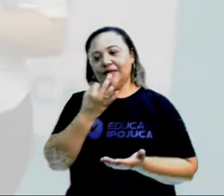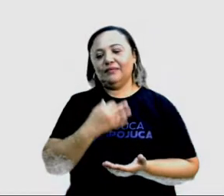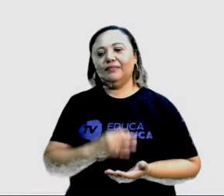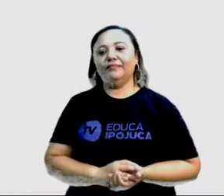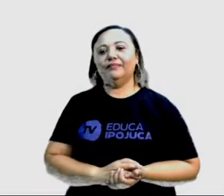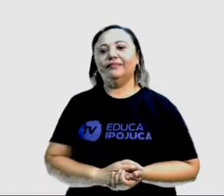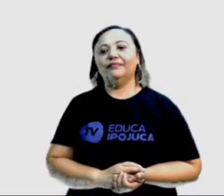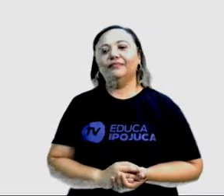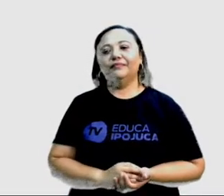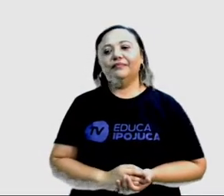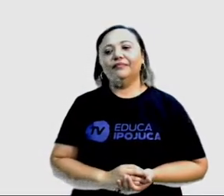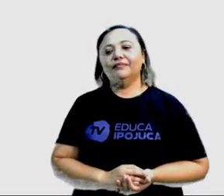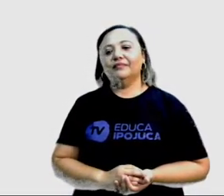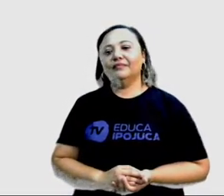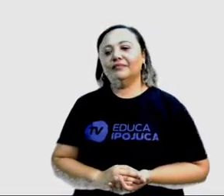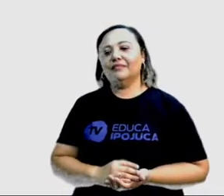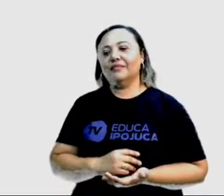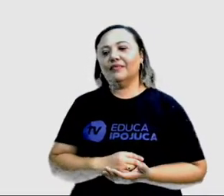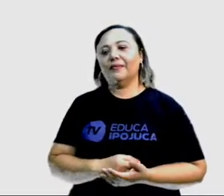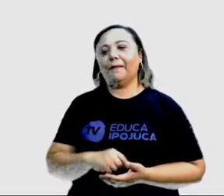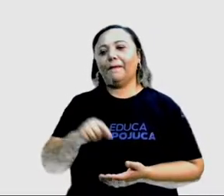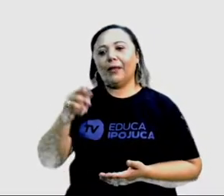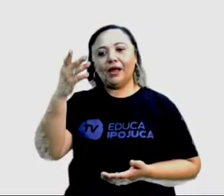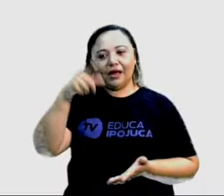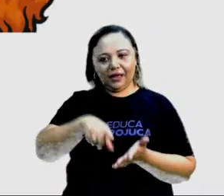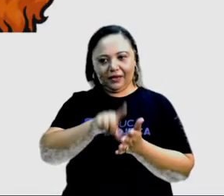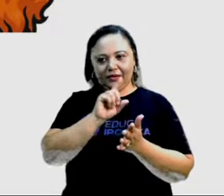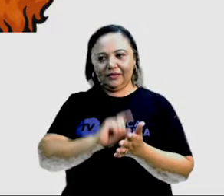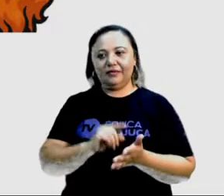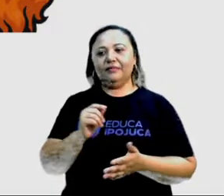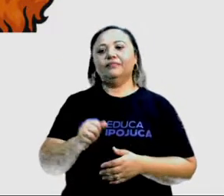Antes disso, vamos retomar o nosso desafio.